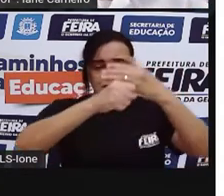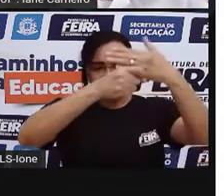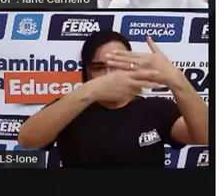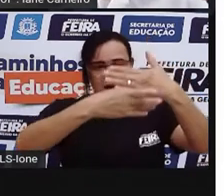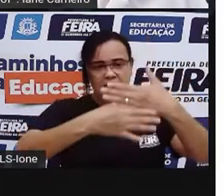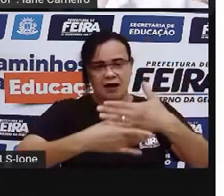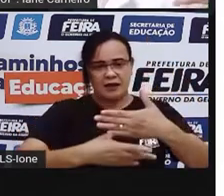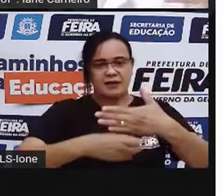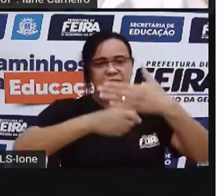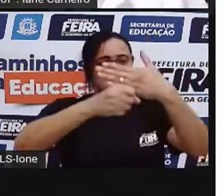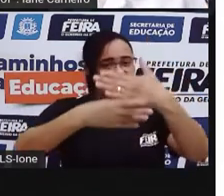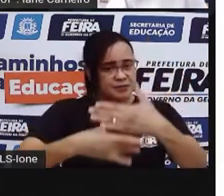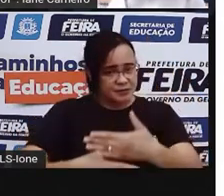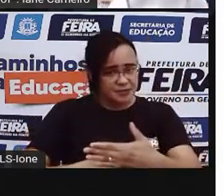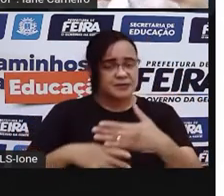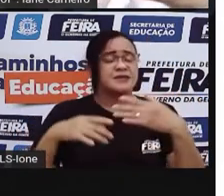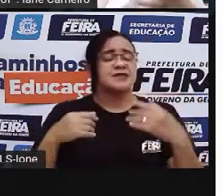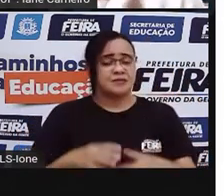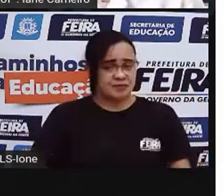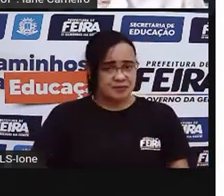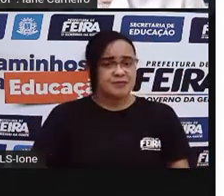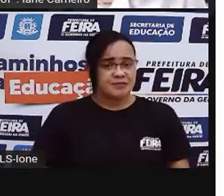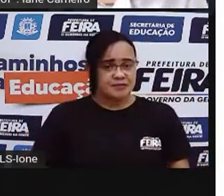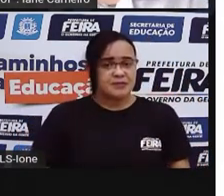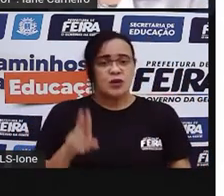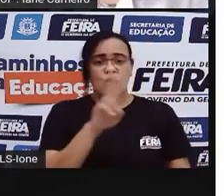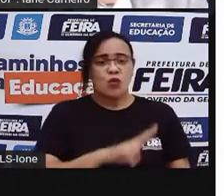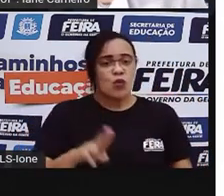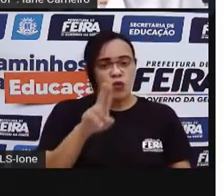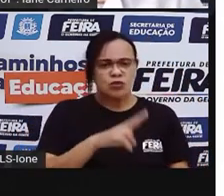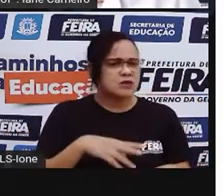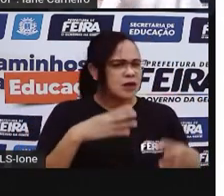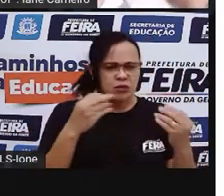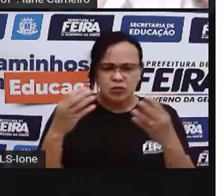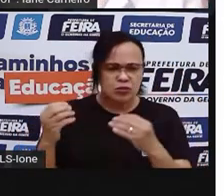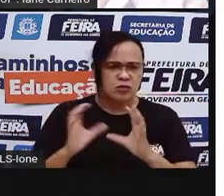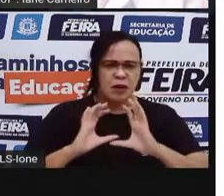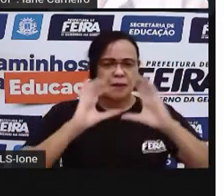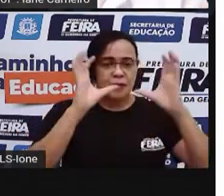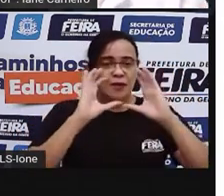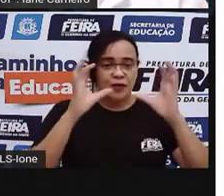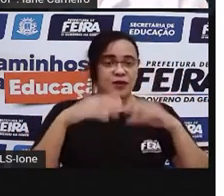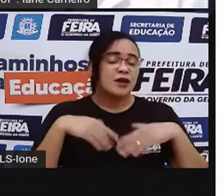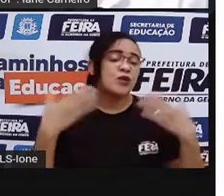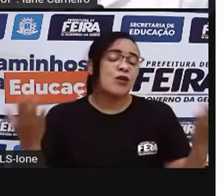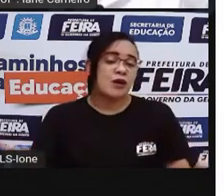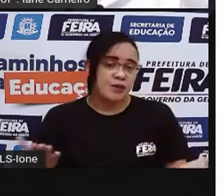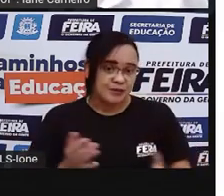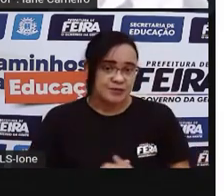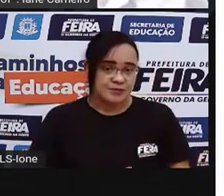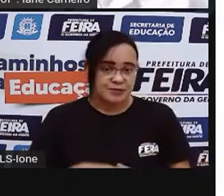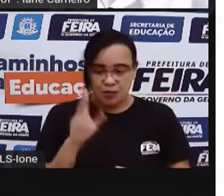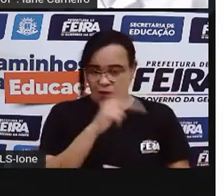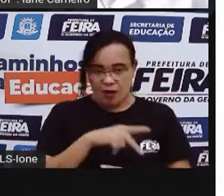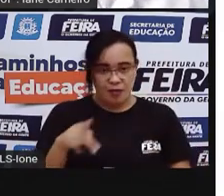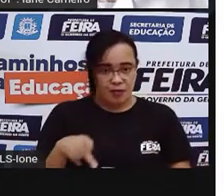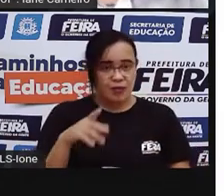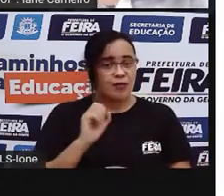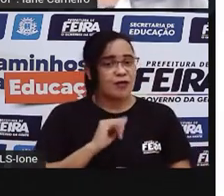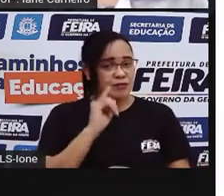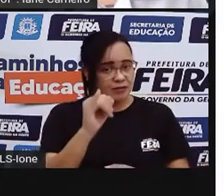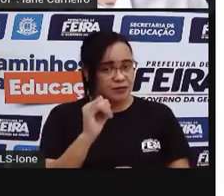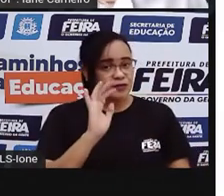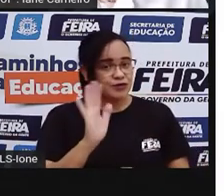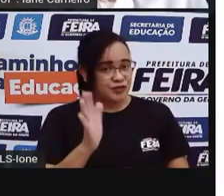jogos que a gente joga utilizando a bola? A próxima falou, né? Que foi? Que é o futebol, né?